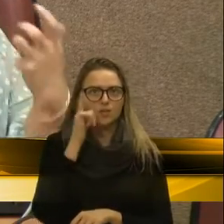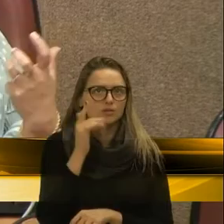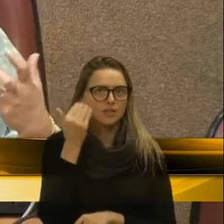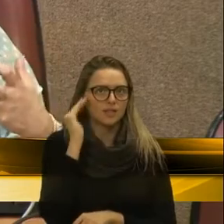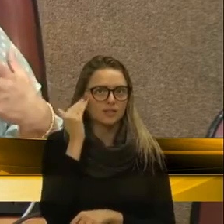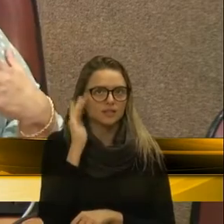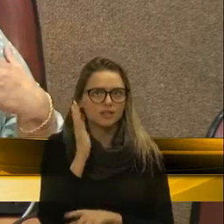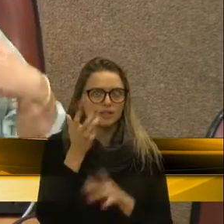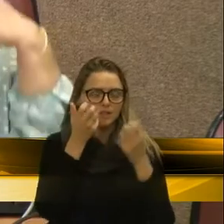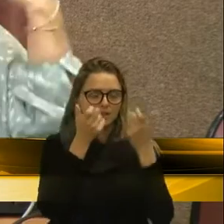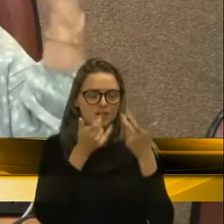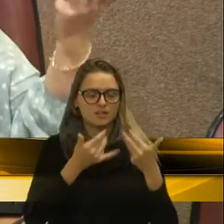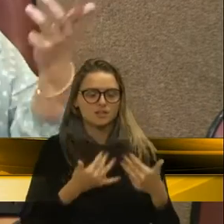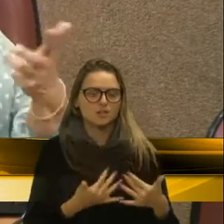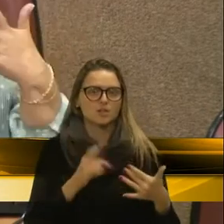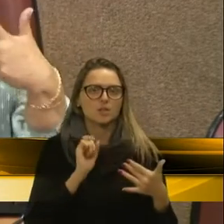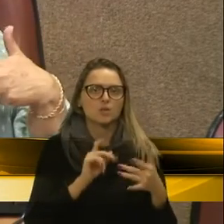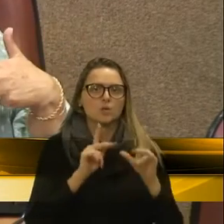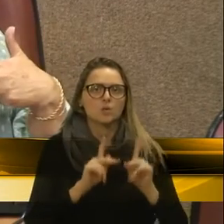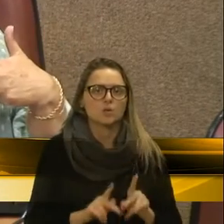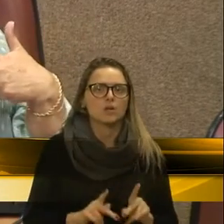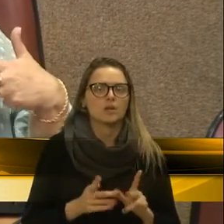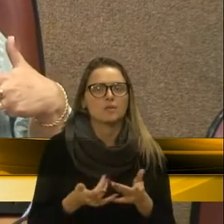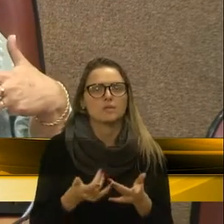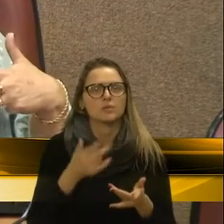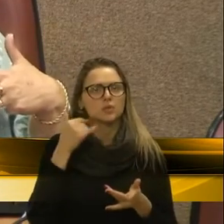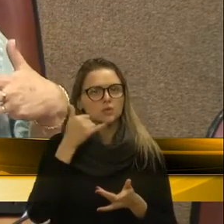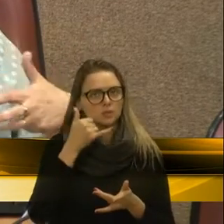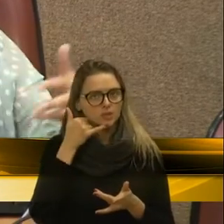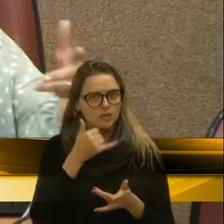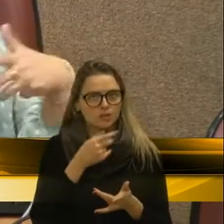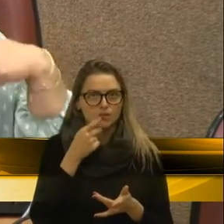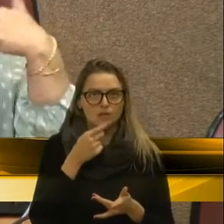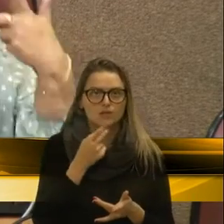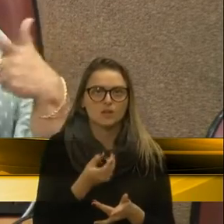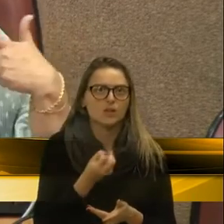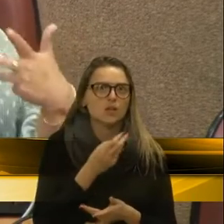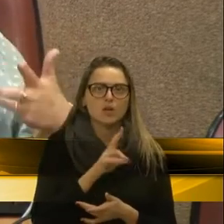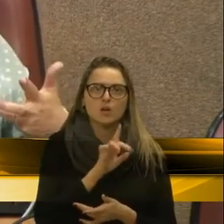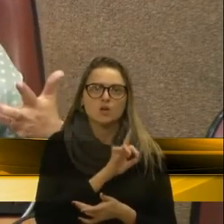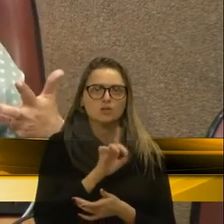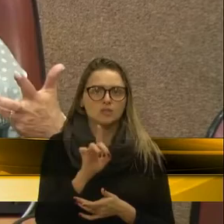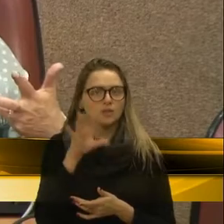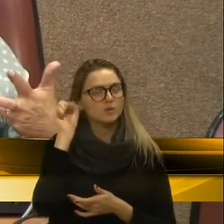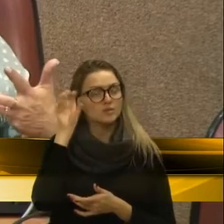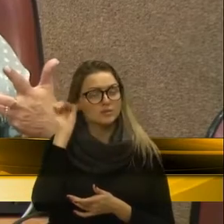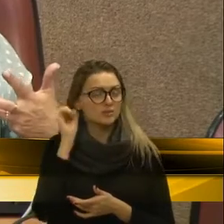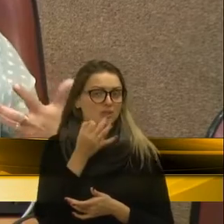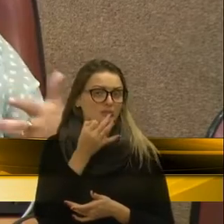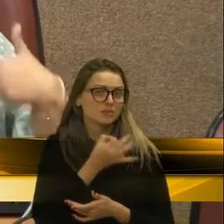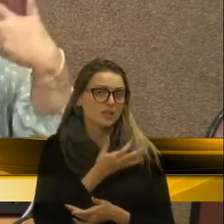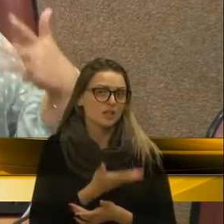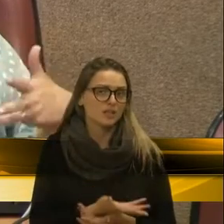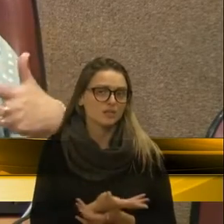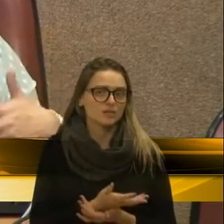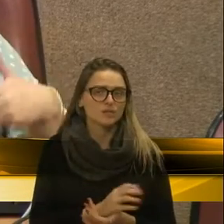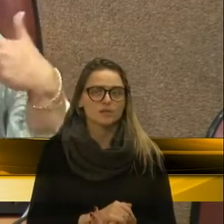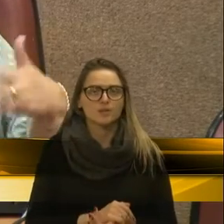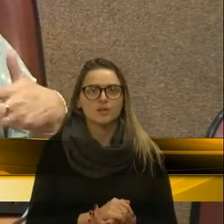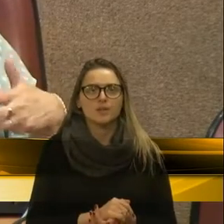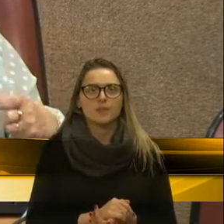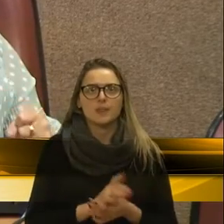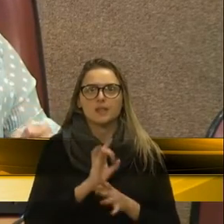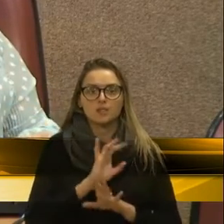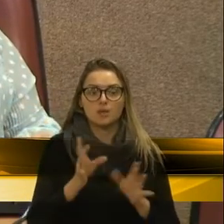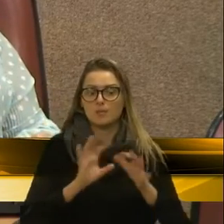compreender o que a pessoa na linha está falando ou ele não está ouvindo direito. E, muitas vezes, para se